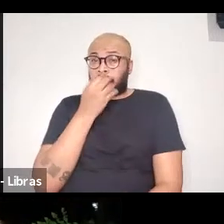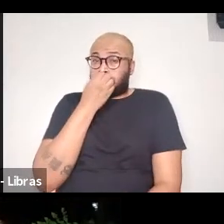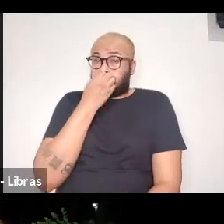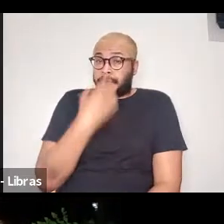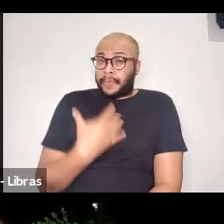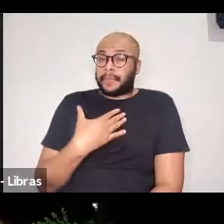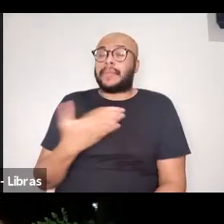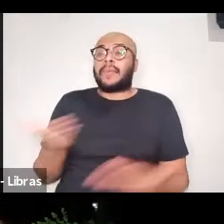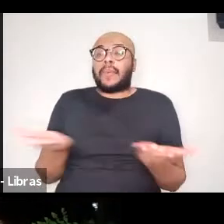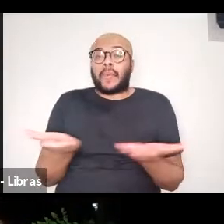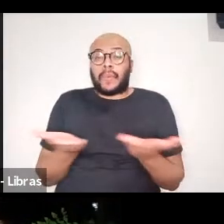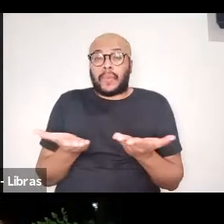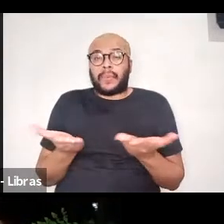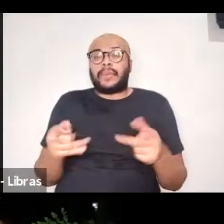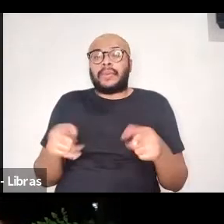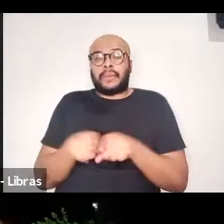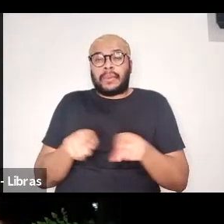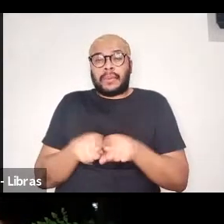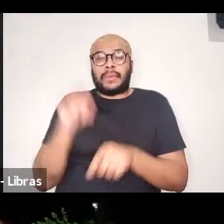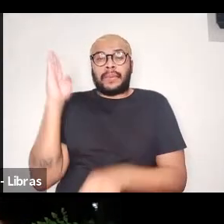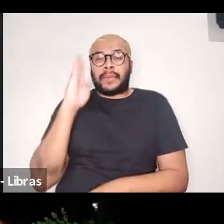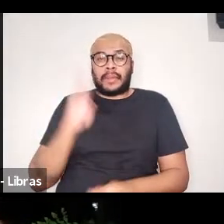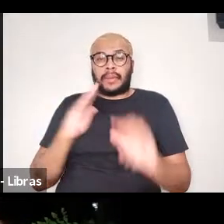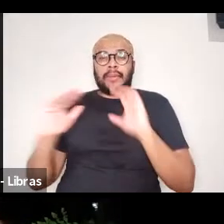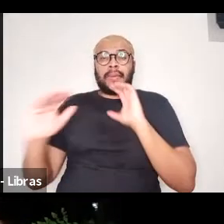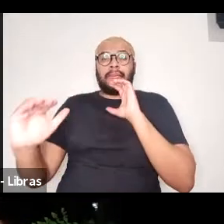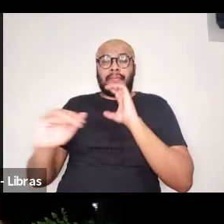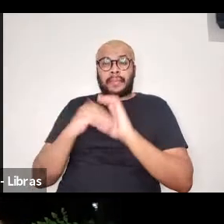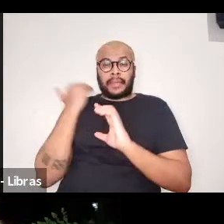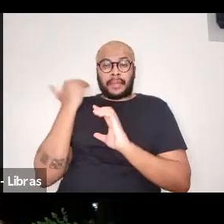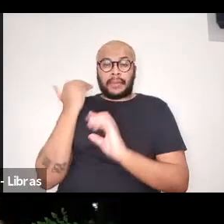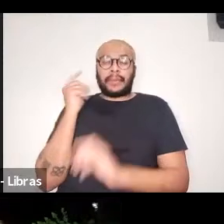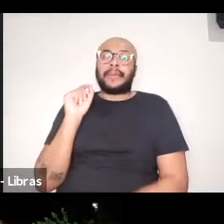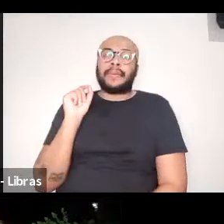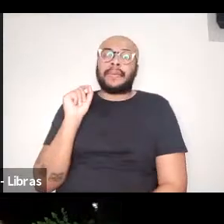também recebi de Brasil de uma